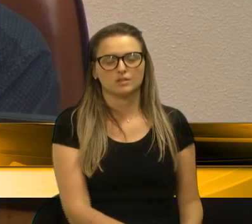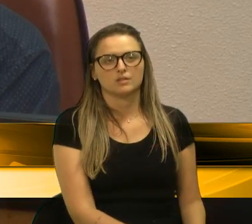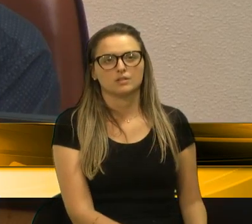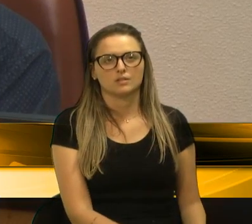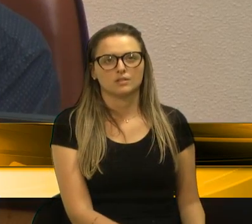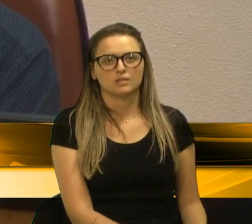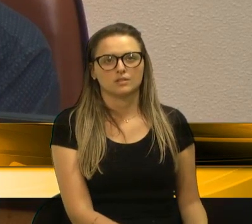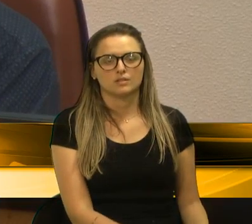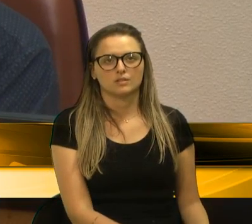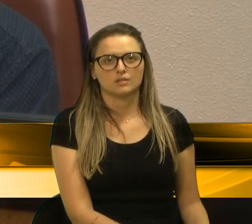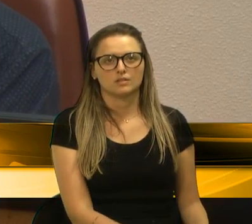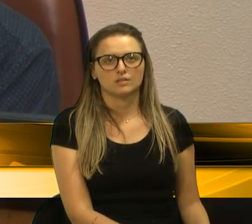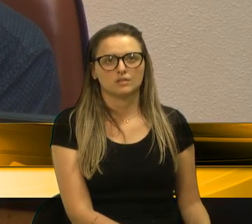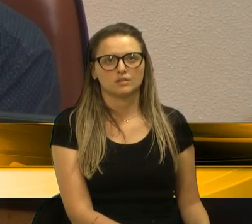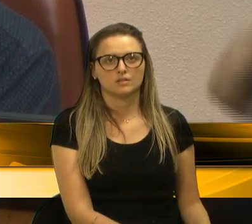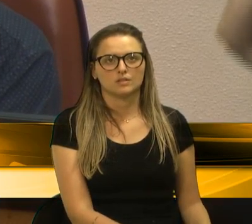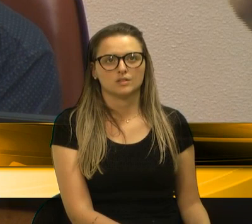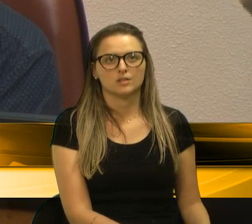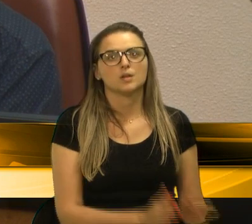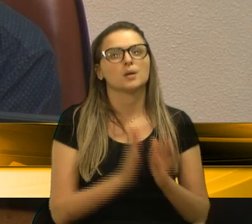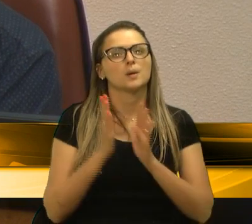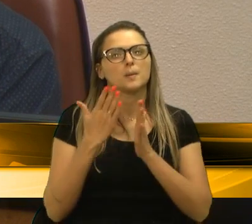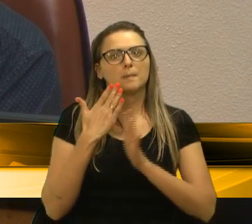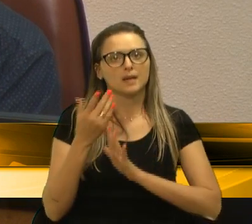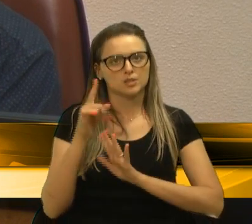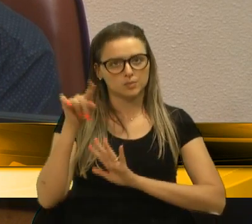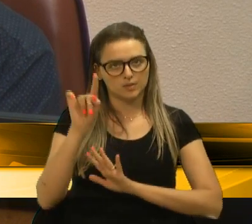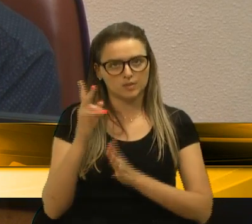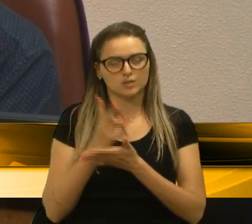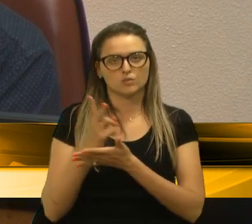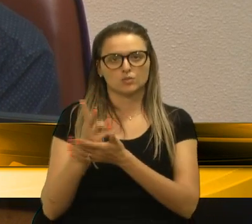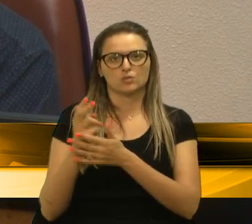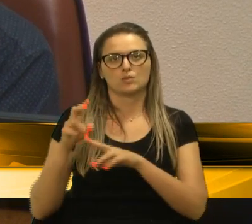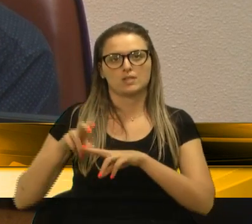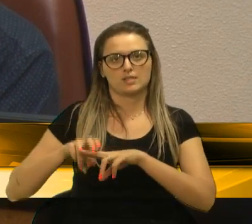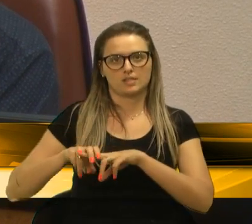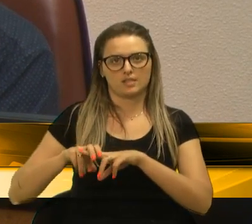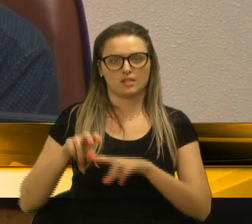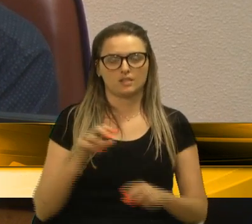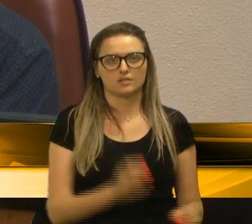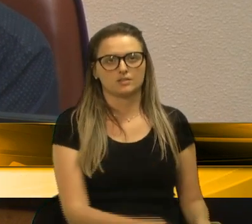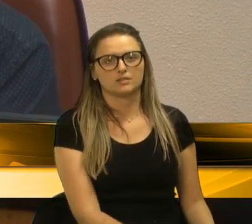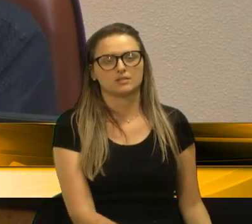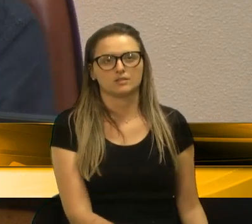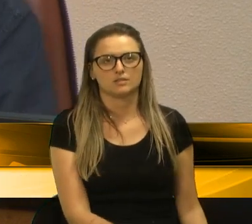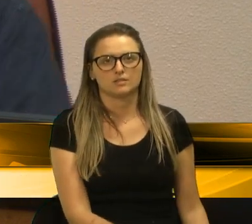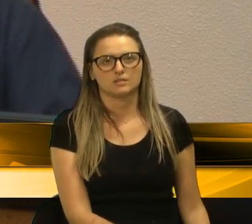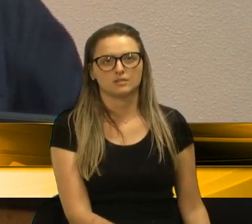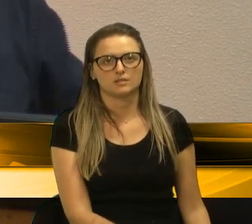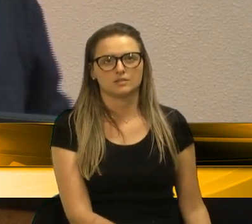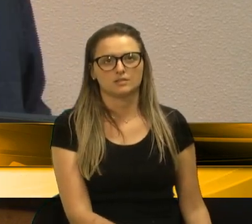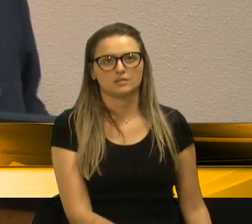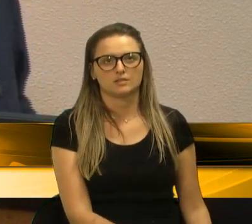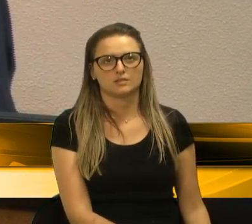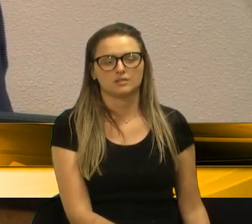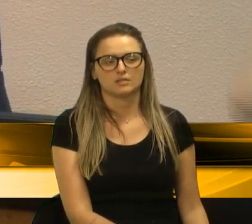Peço que permaneçam sentados Por gentileza O que é que O